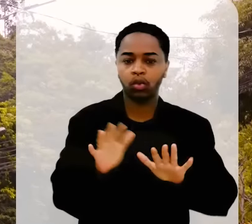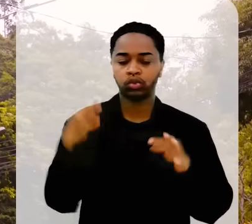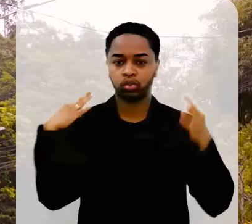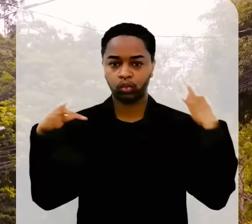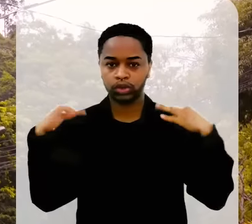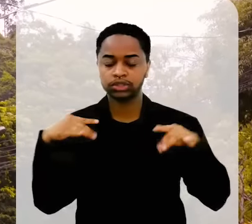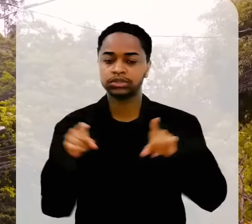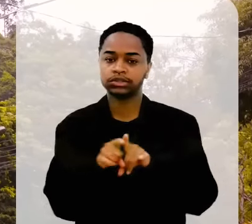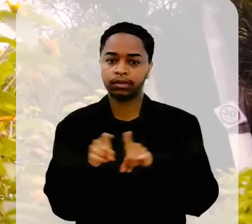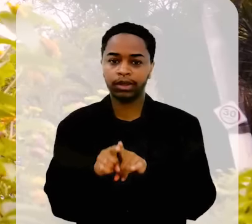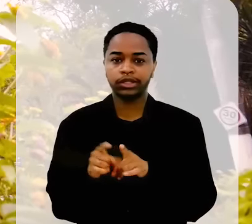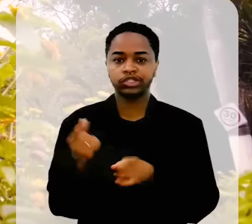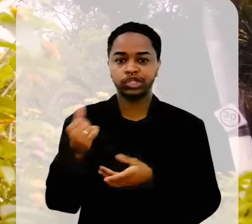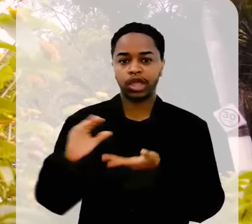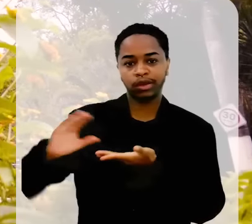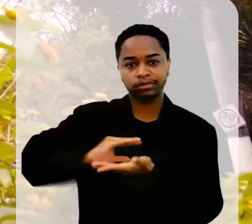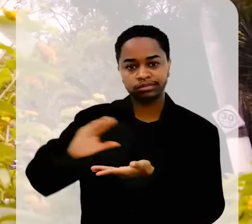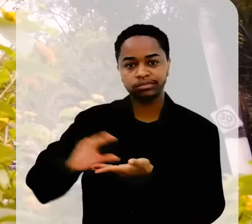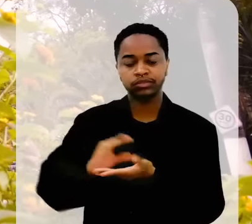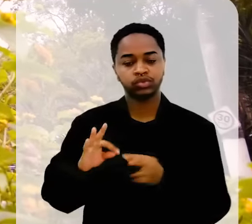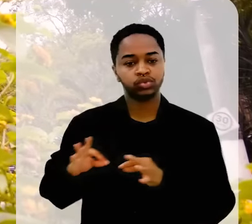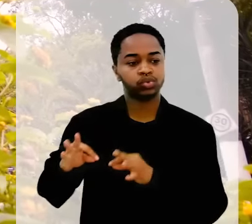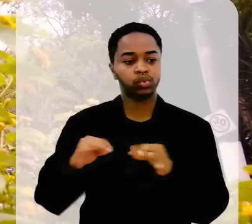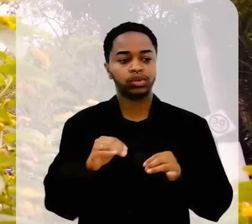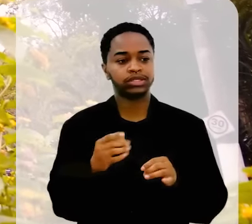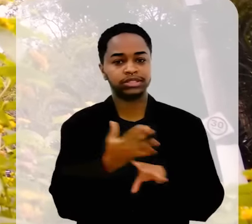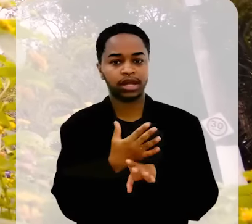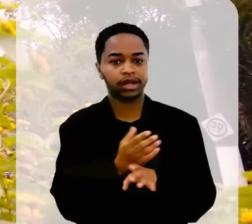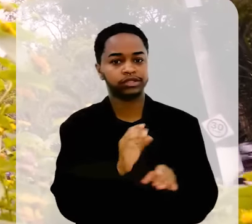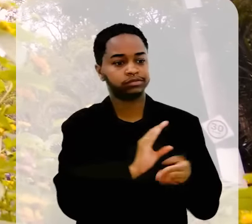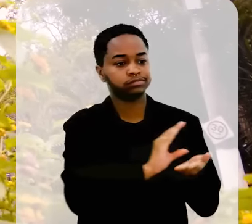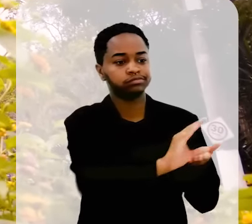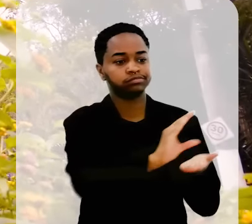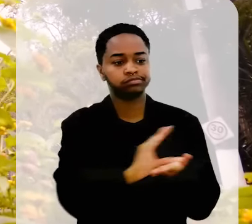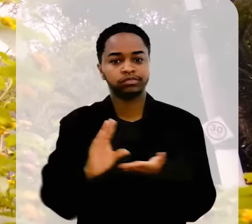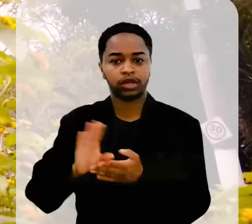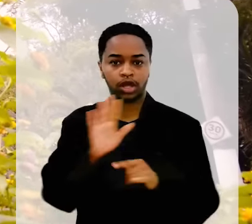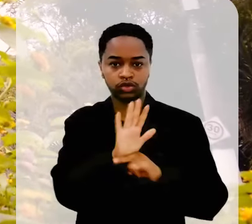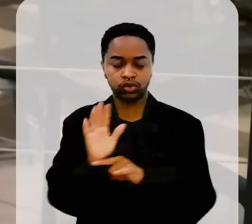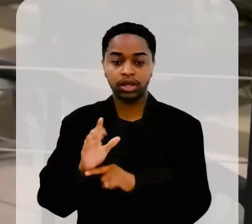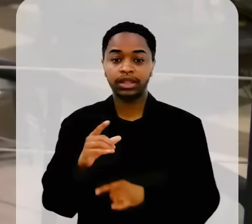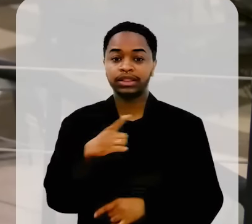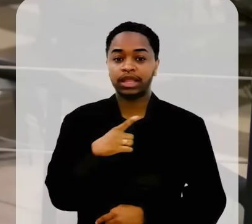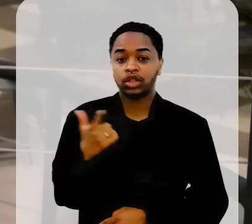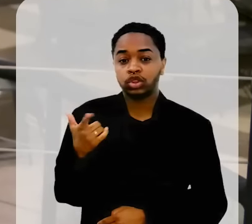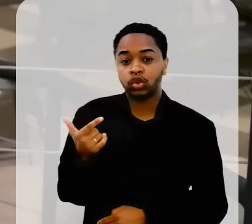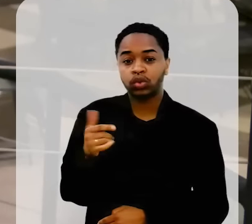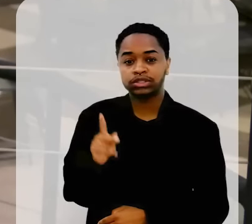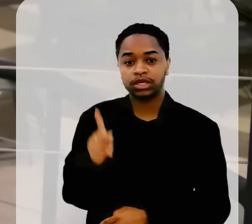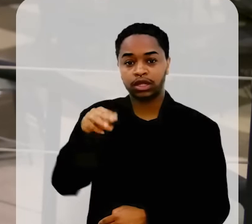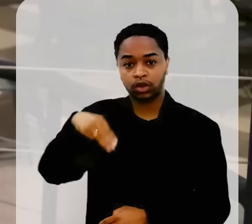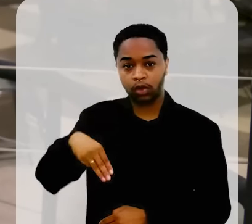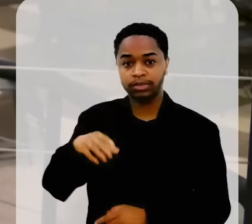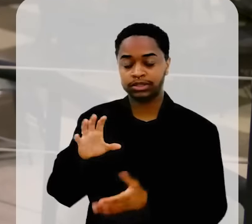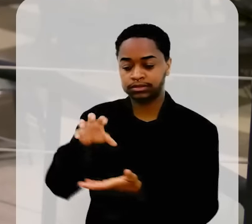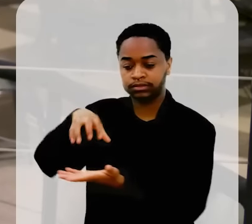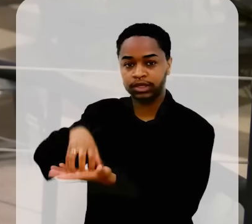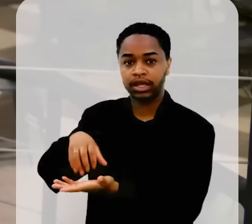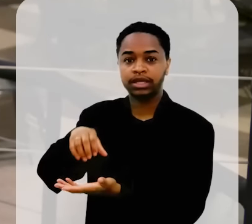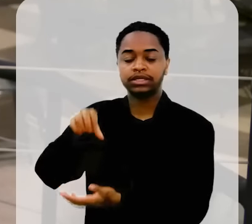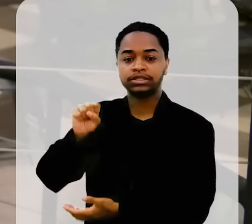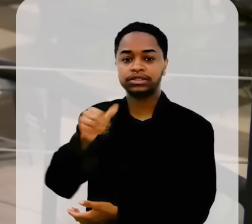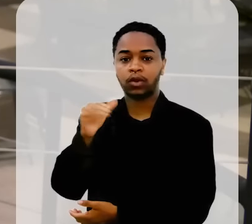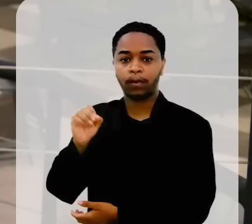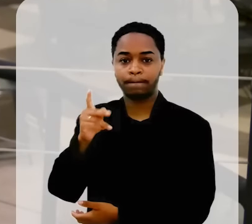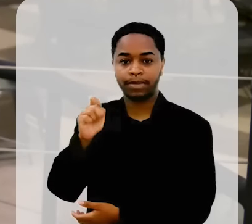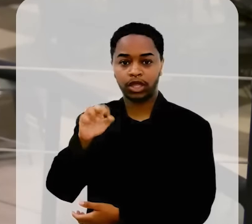fluxo de turistas e a entrada de recursos para todas as cidades. Nós ficamos exatamente a 12 quilômetros de São Pedro da Serra,